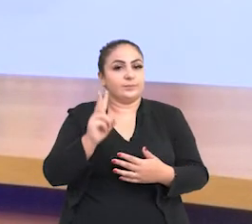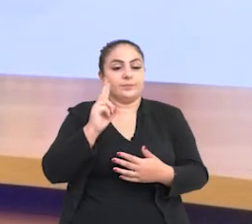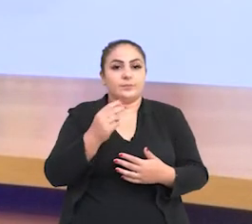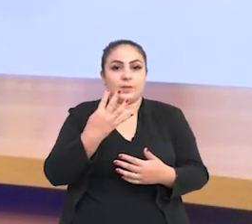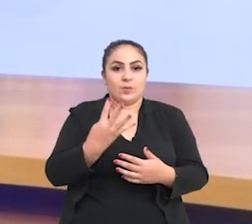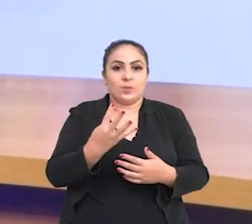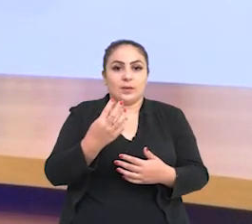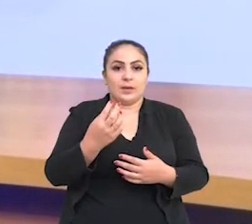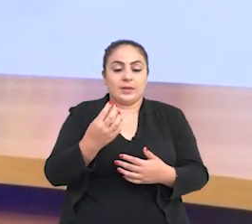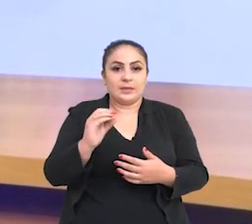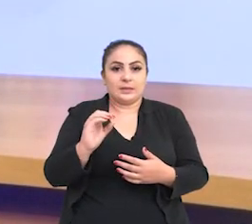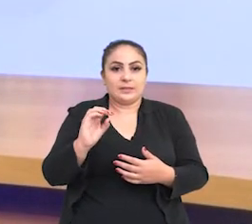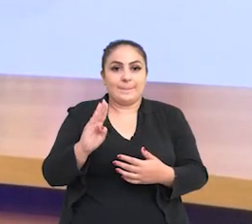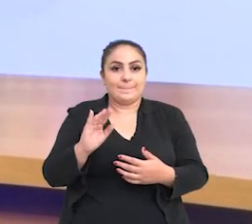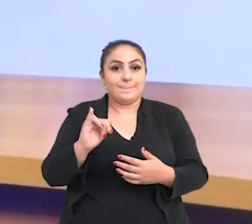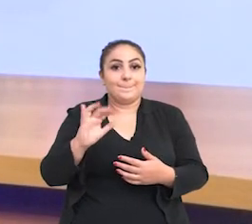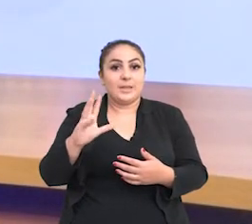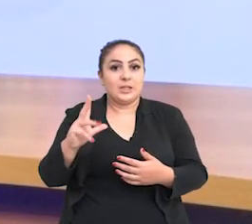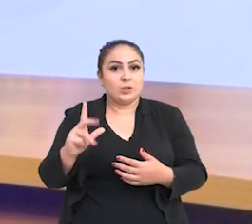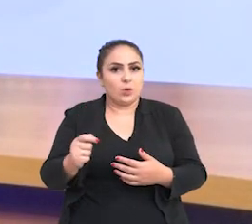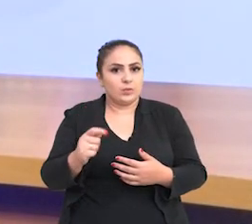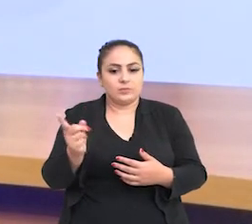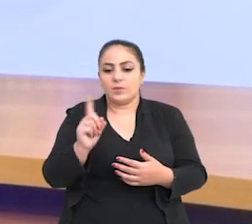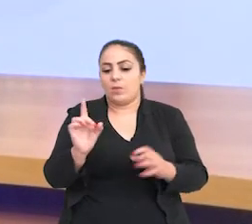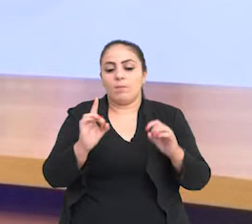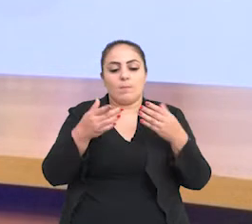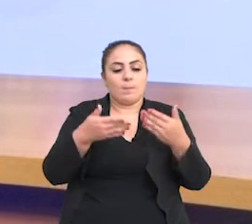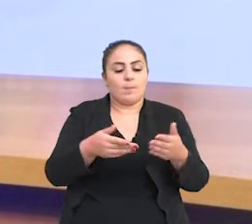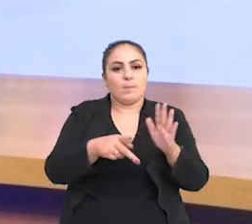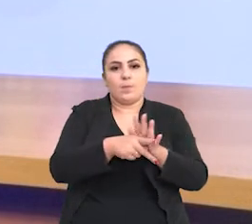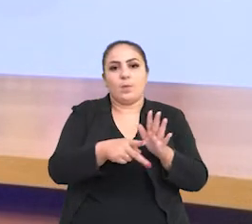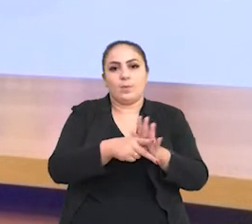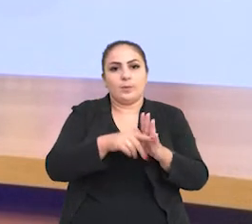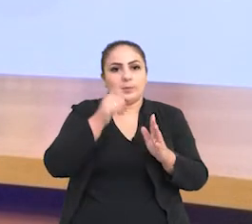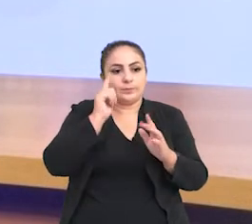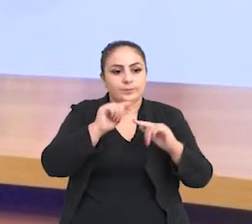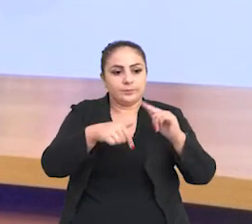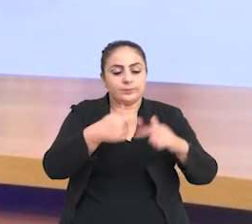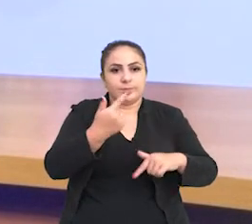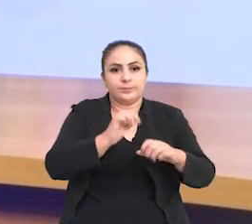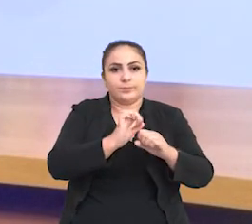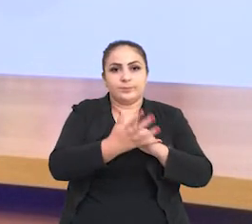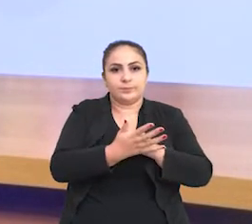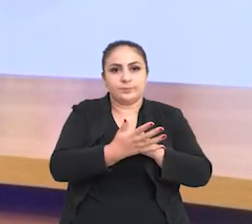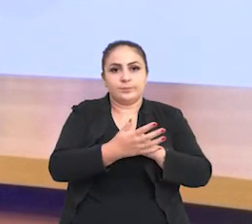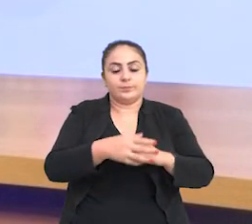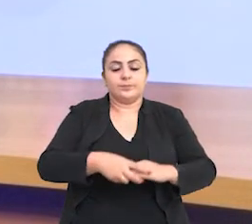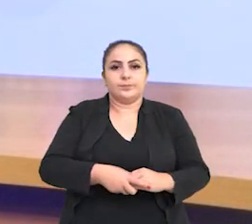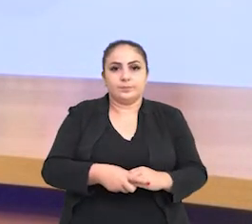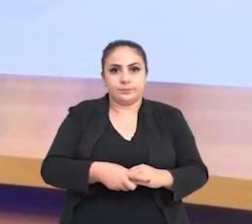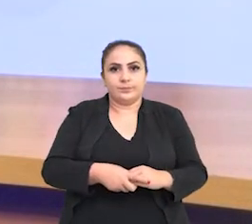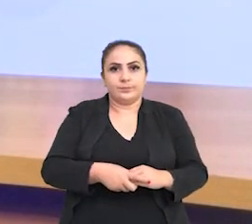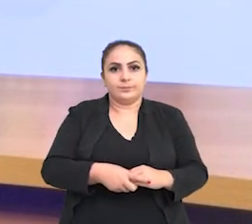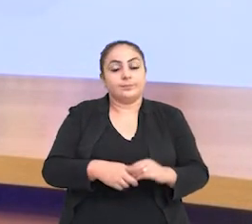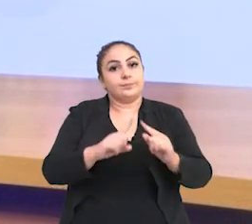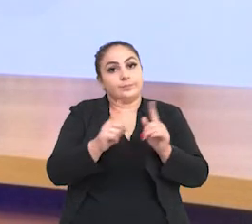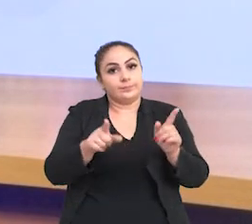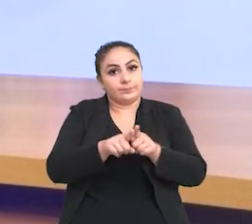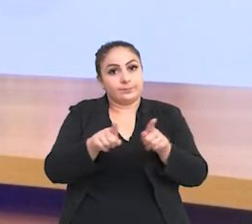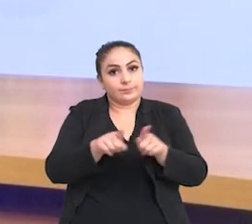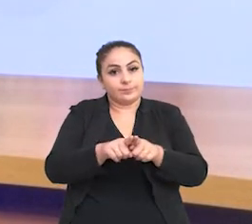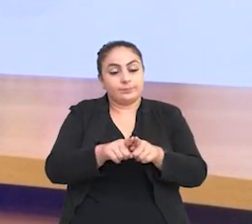explicou que o valor de 40 bilhões de reais não é exclusivo para o enfrentamento da Covid-19,